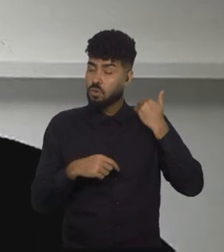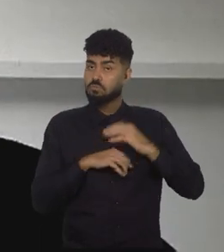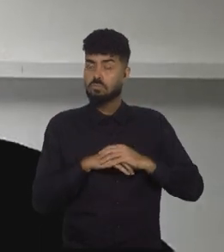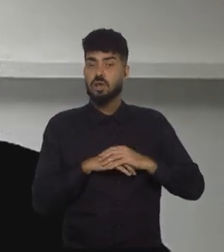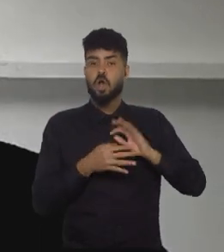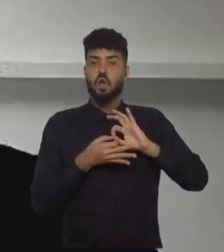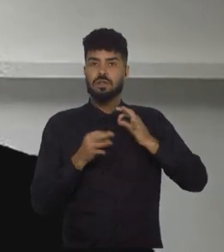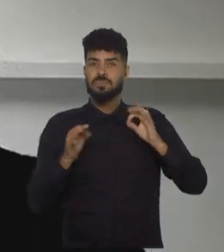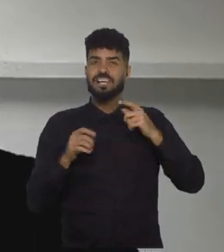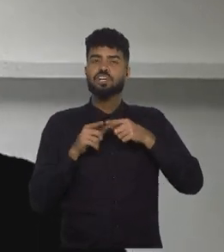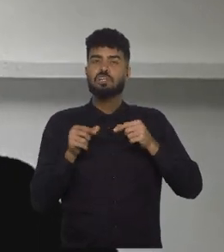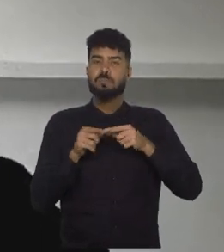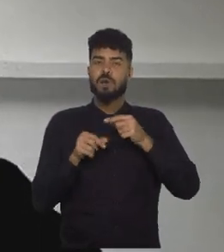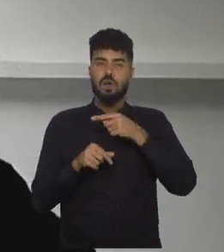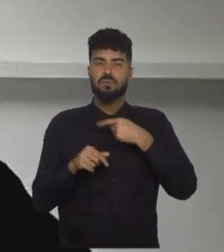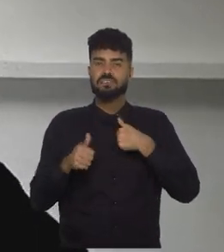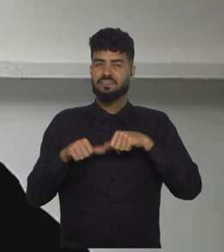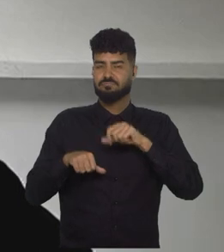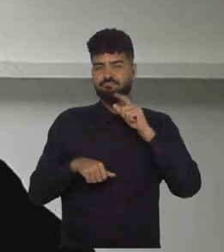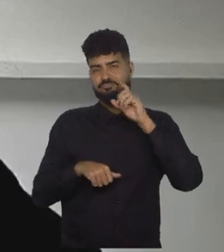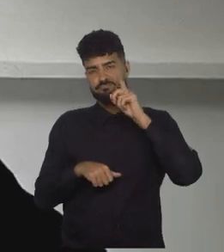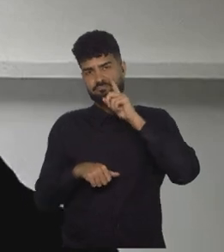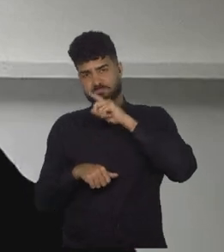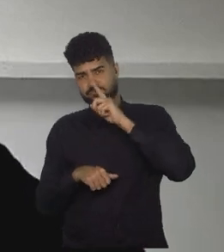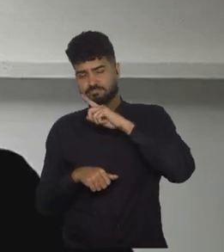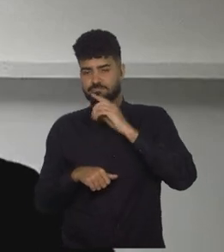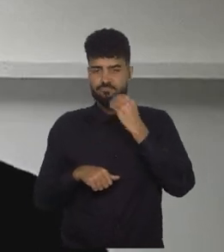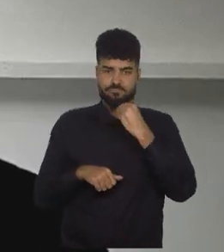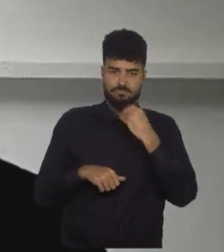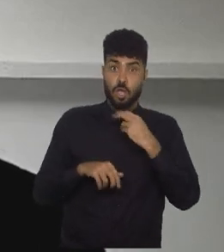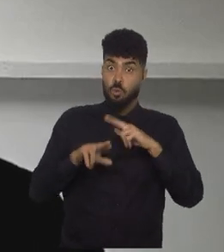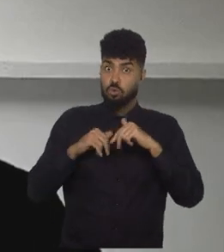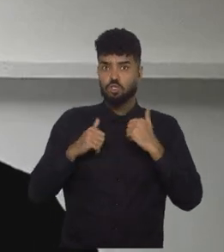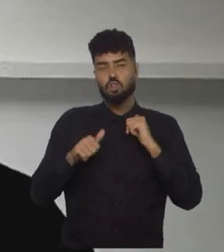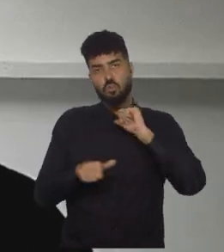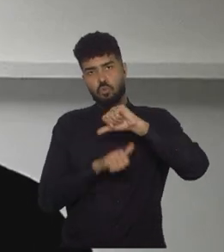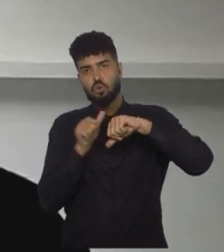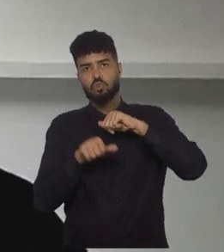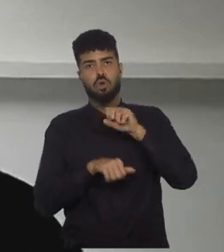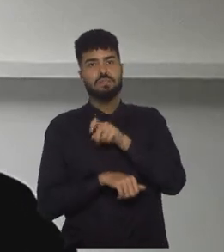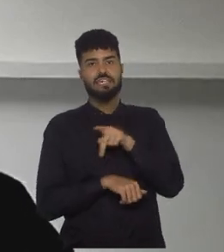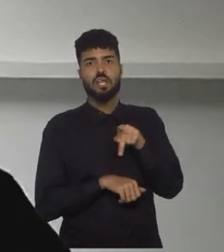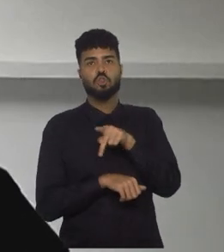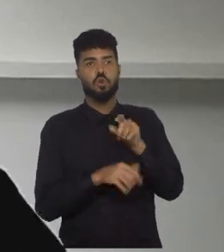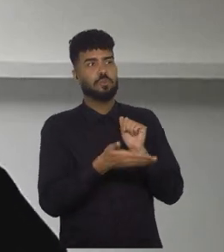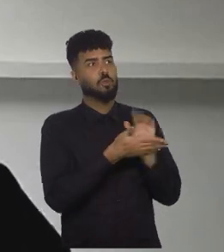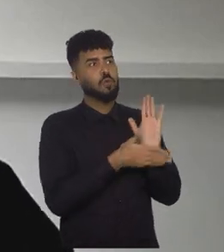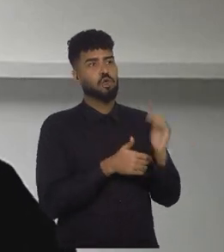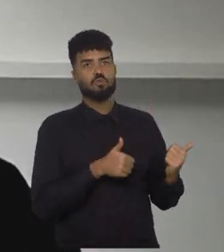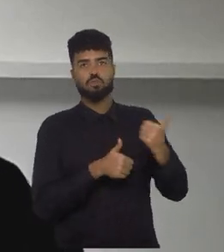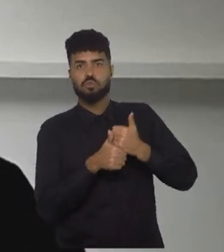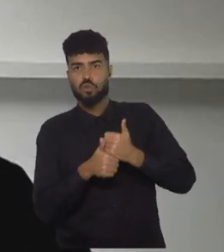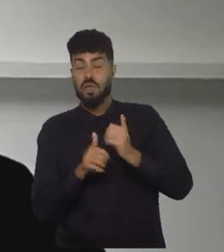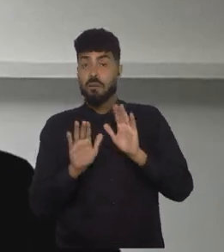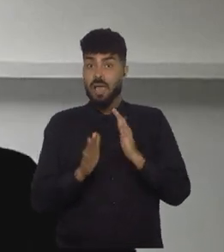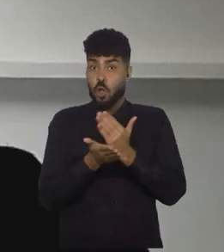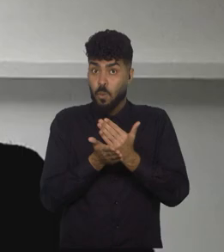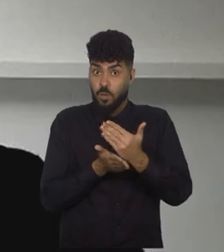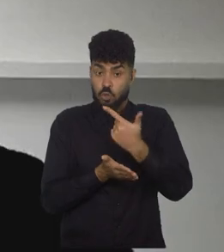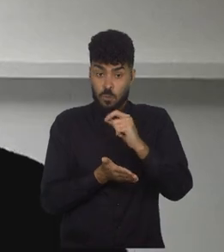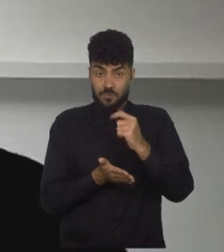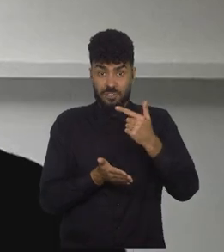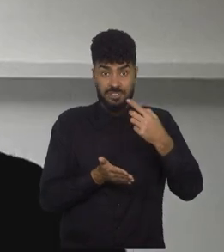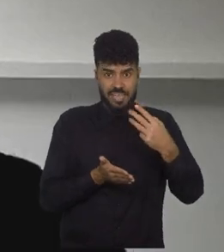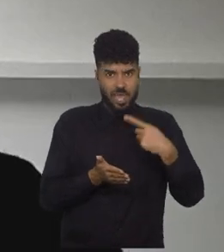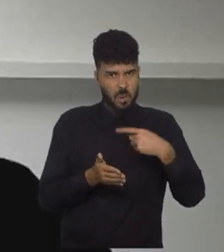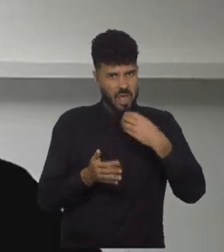Olimpíada em casa deixou a desejar, né? por isso, inclusive, a mudança de treinador ali depois. Mas o começo de 2023, eu